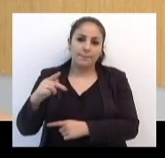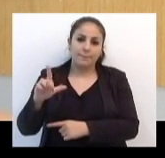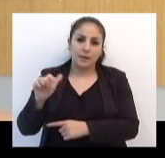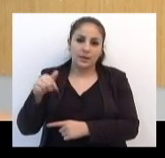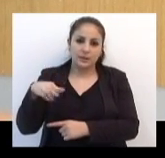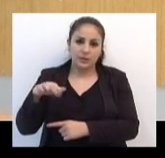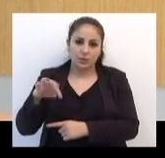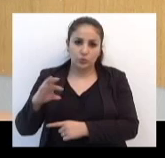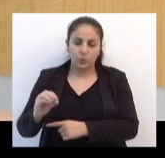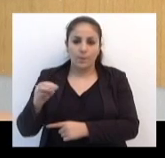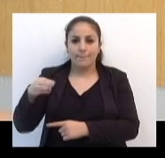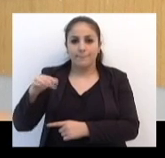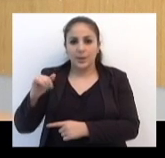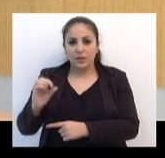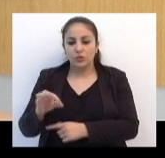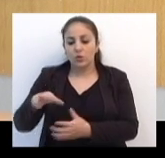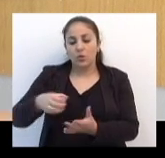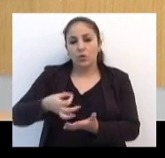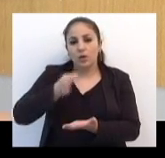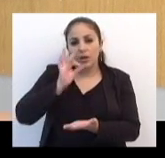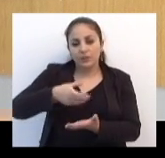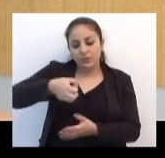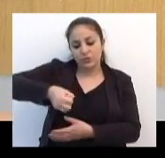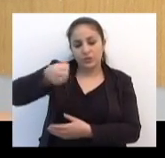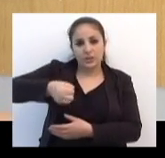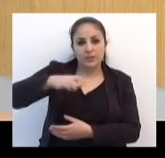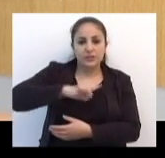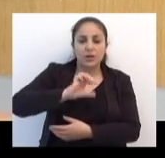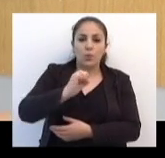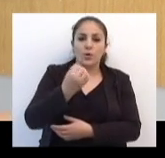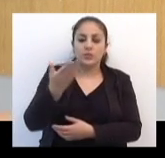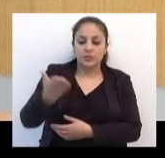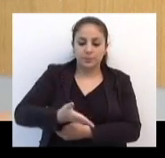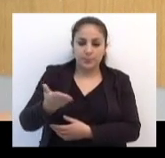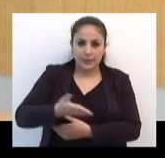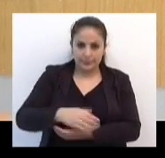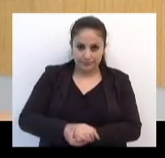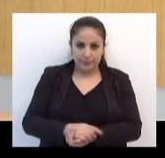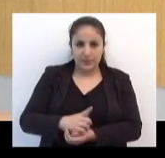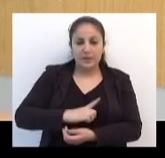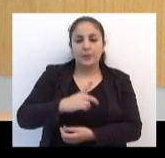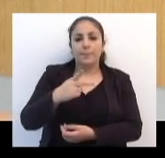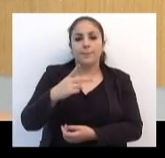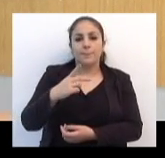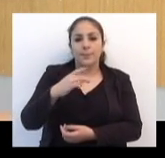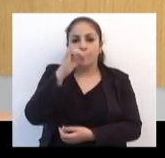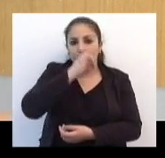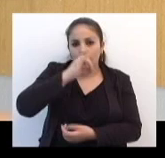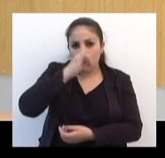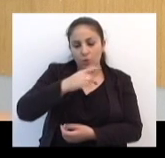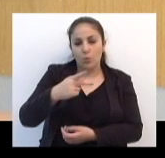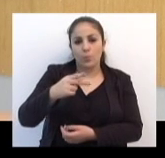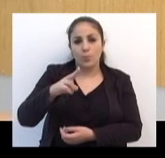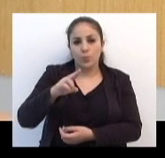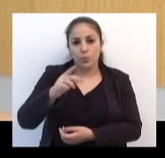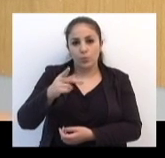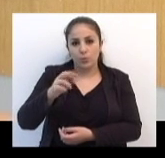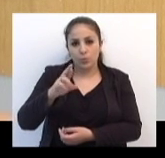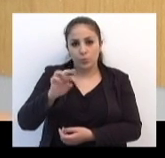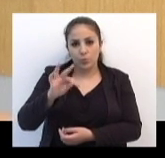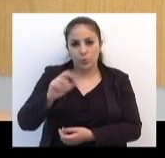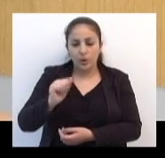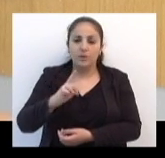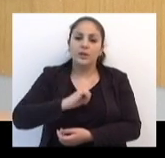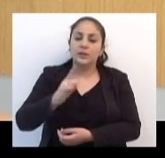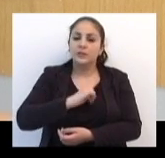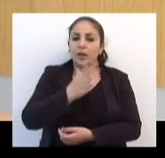café de chaleira será servido a partir das 8h30 da manhã. O porco a pururuca é o prato típico no almoço e